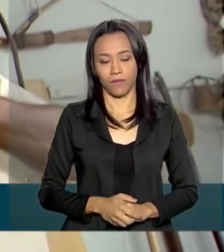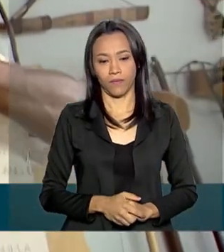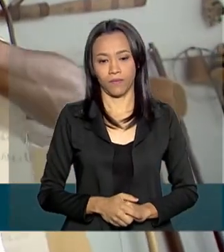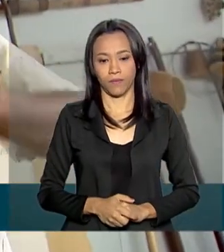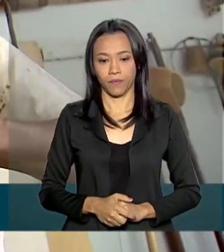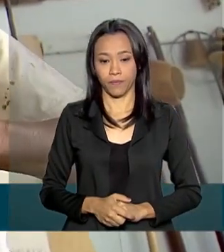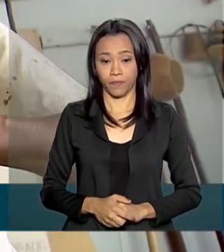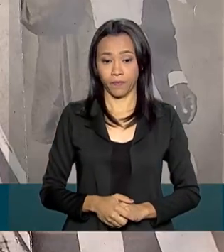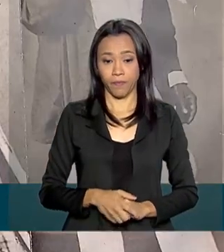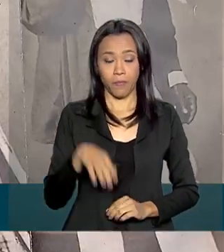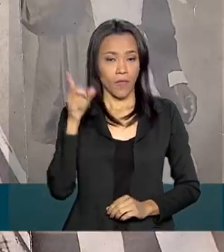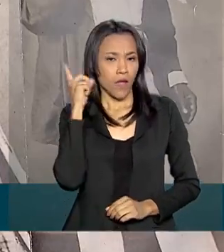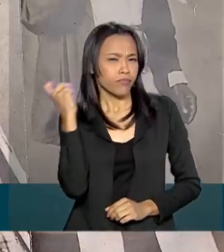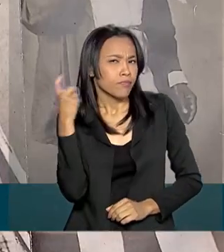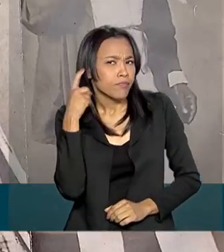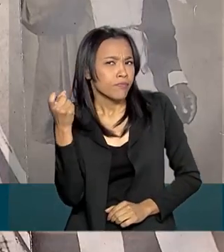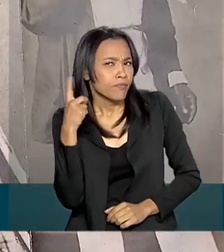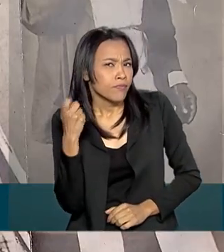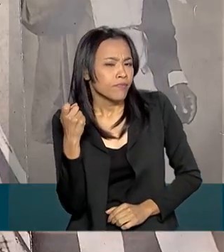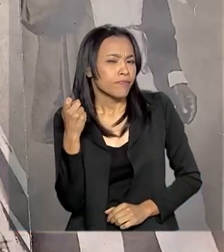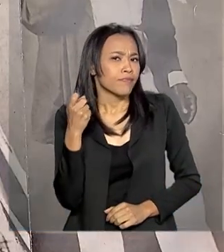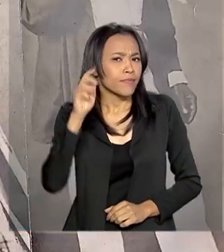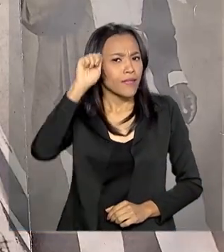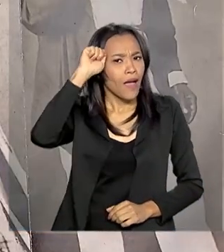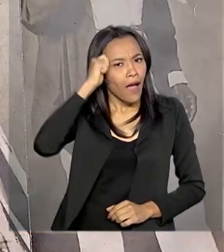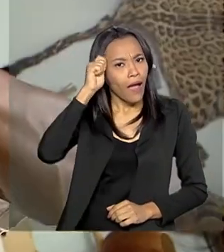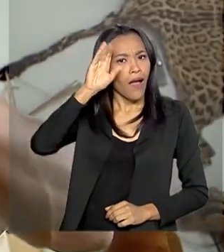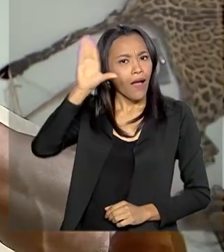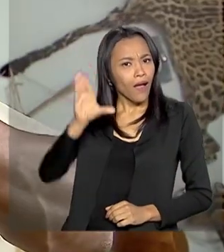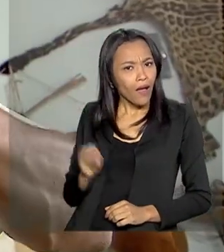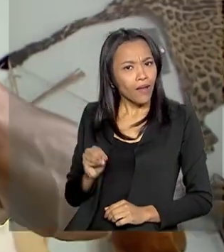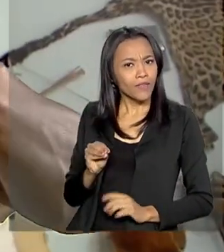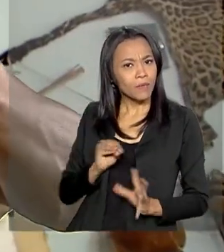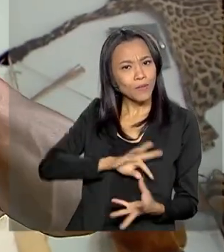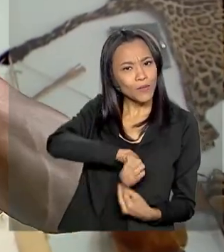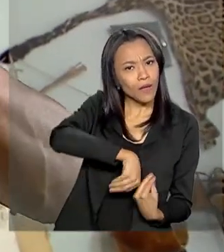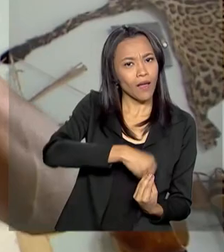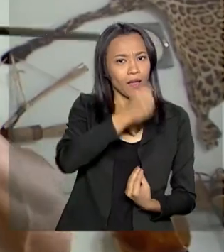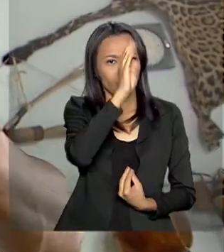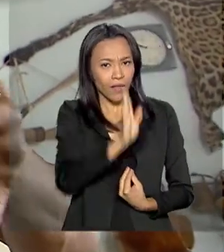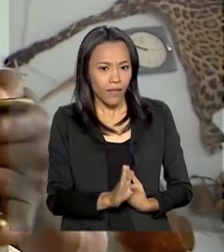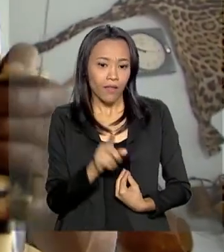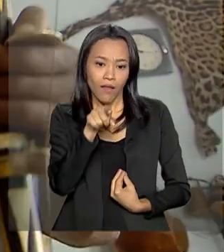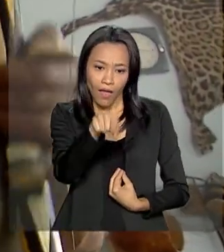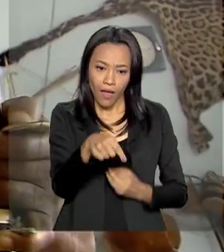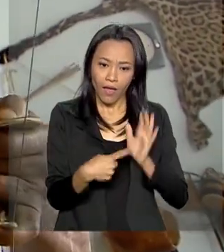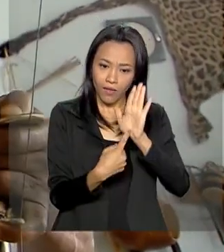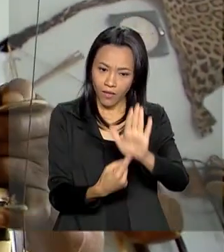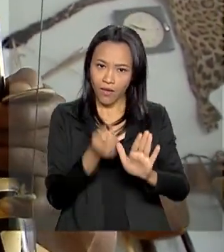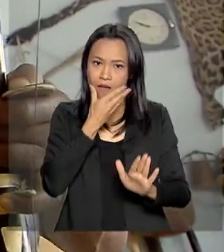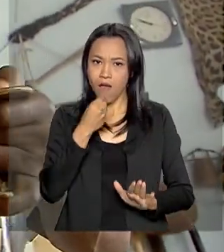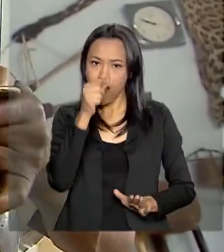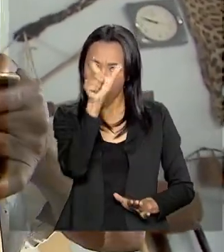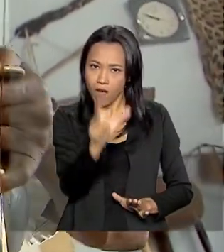Os ritmos e cantos da cultura afro-brasileira estão vivos no trabalho do mestre Pinguim.